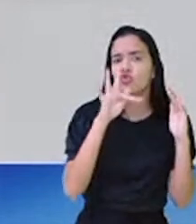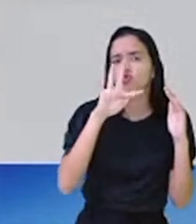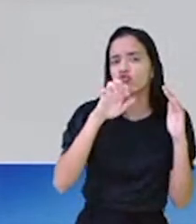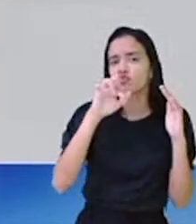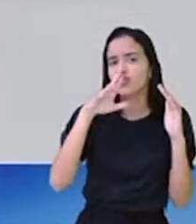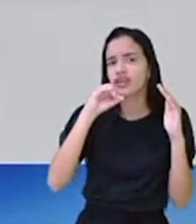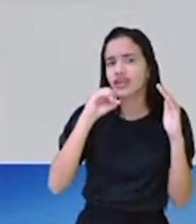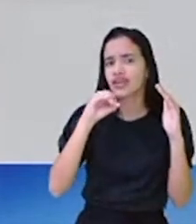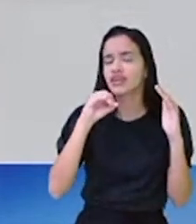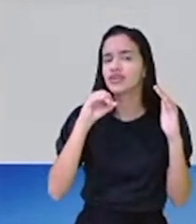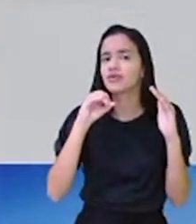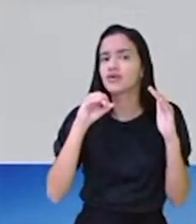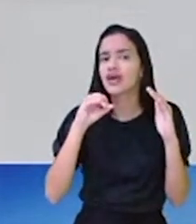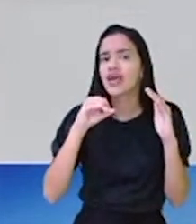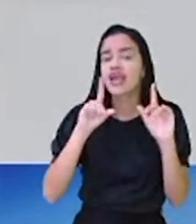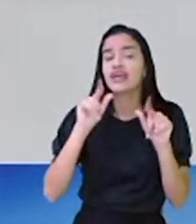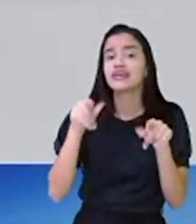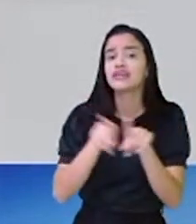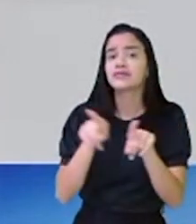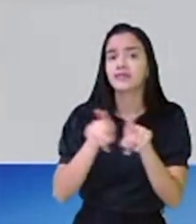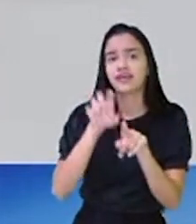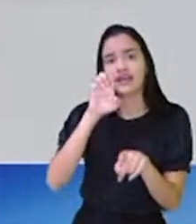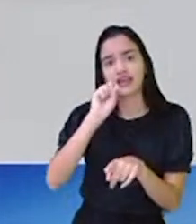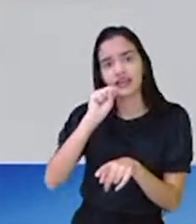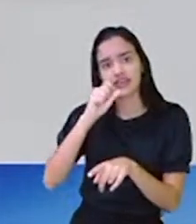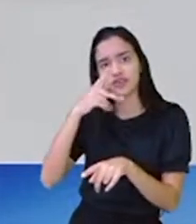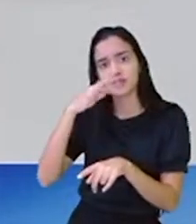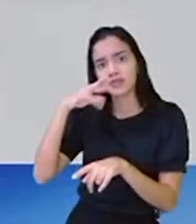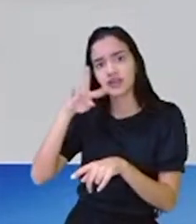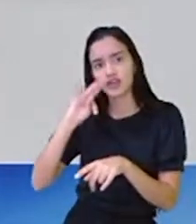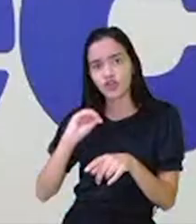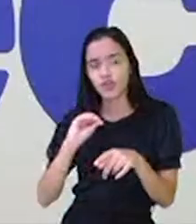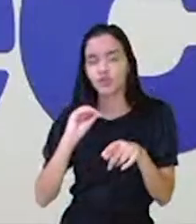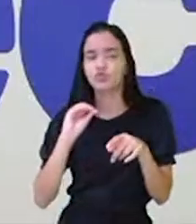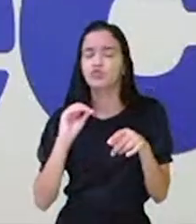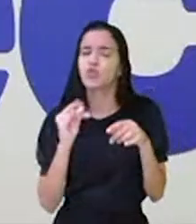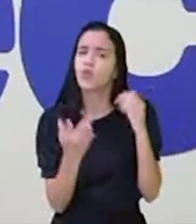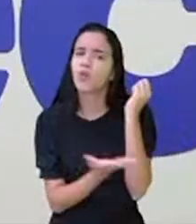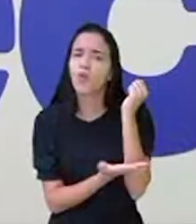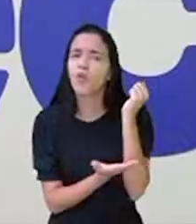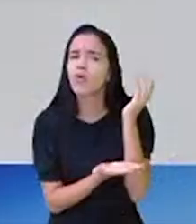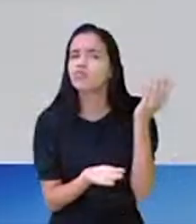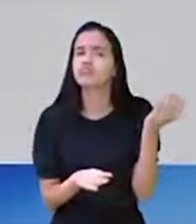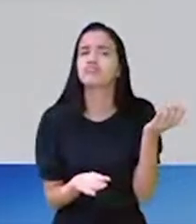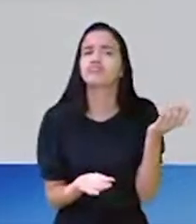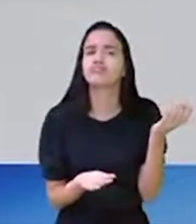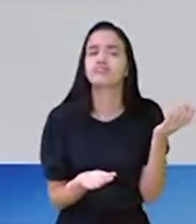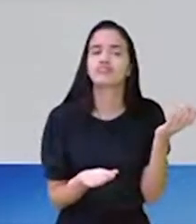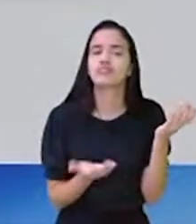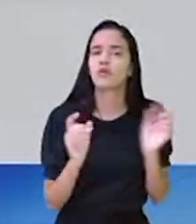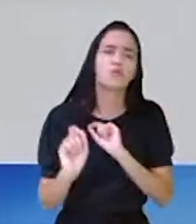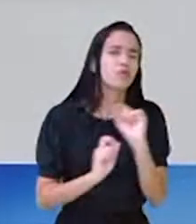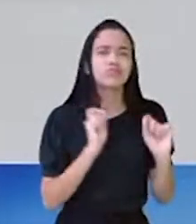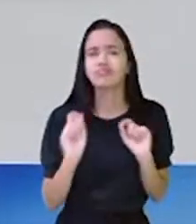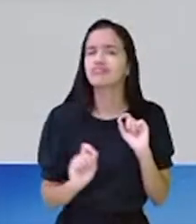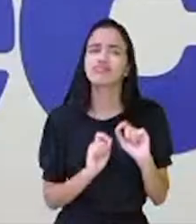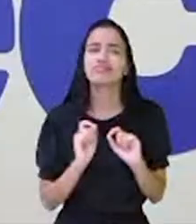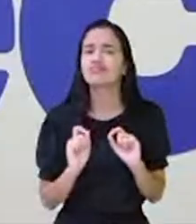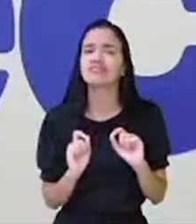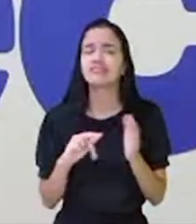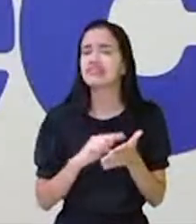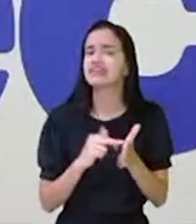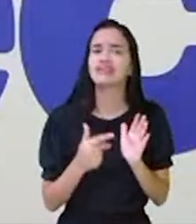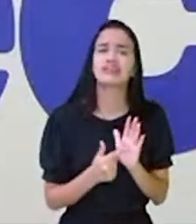Ah, eu vou ter que pedir à professora Cátia para explicar. O que é isso? Casa de ferreiro, espeto de pau, professora.